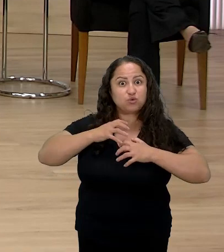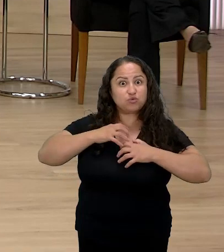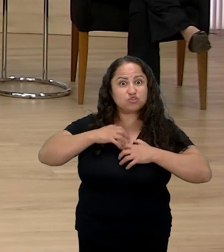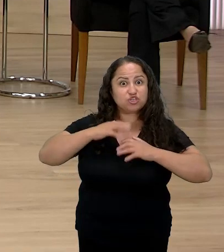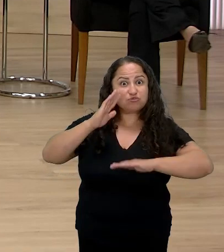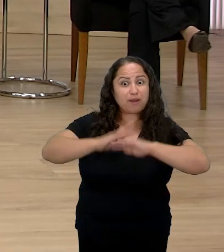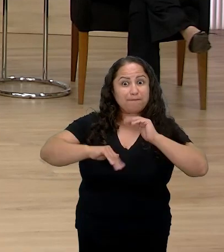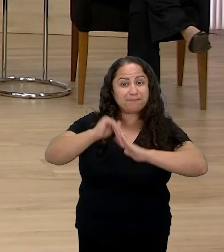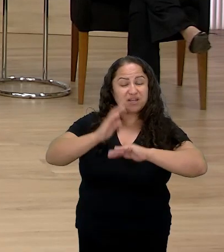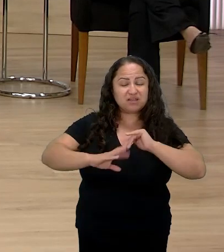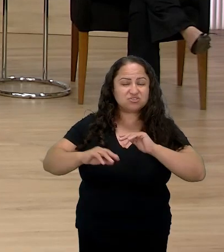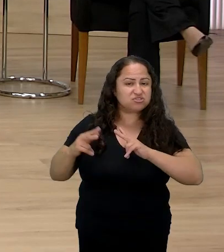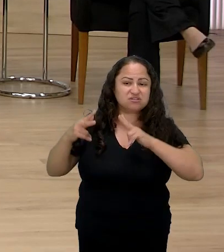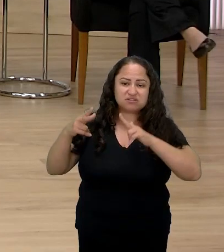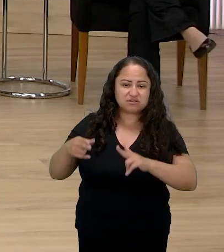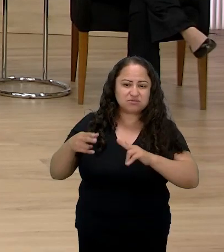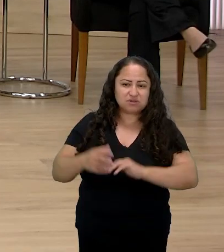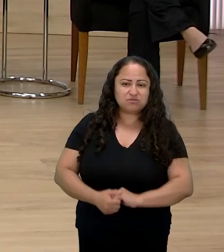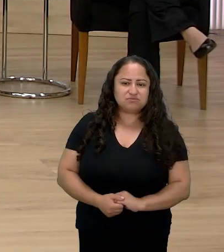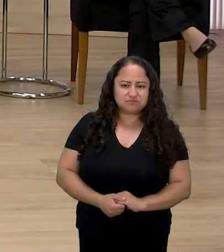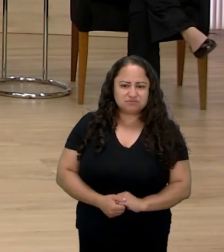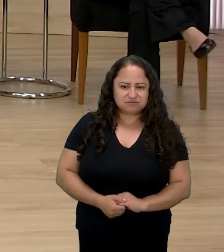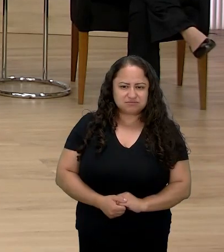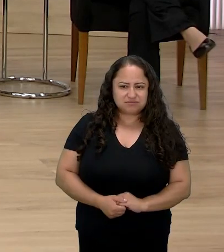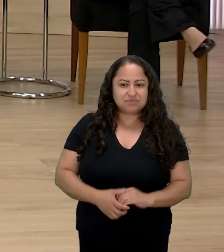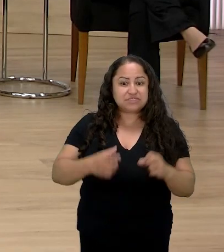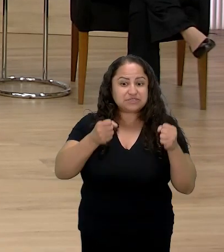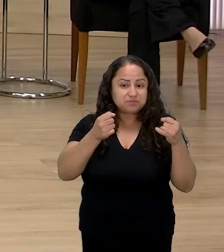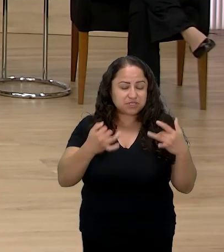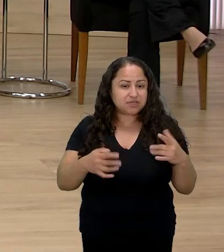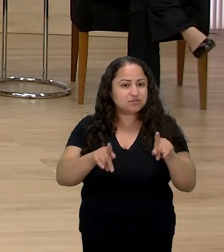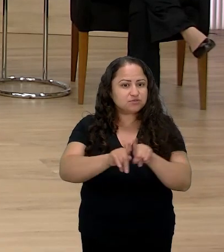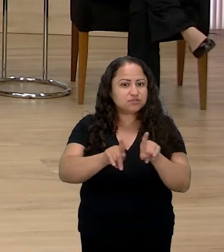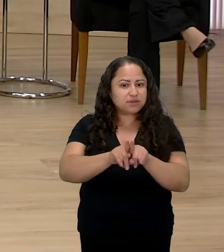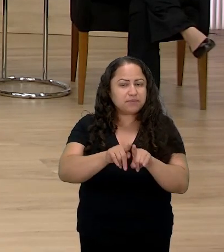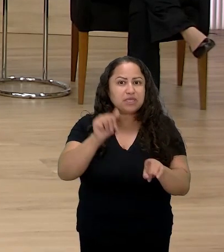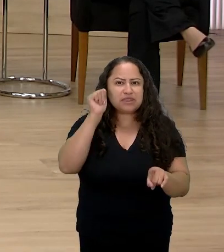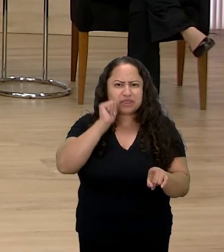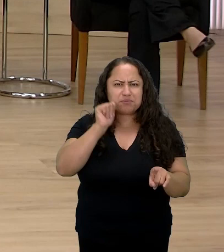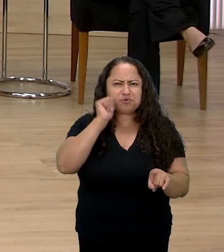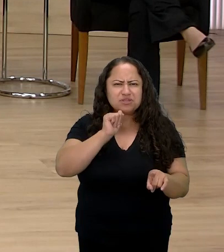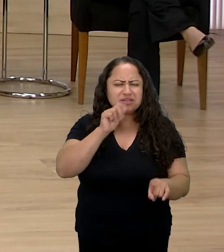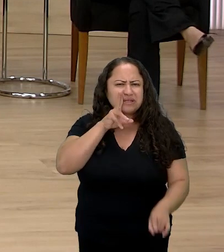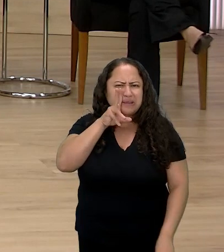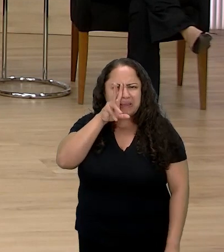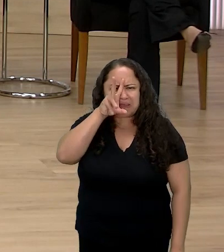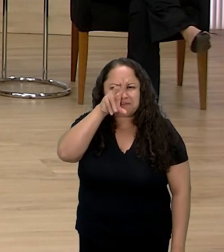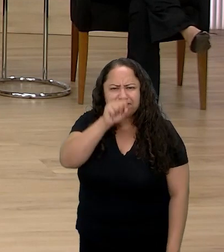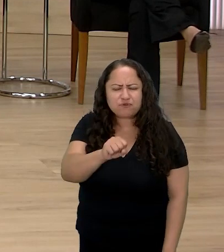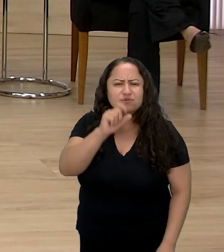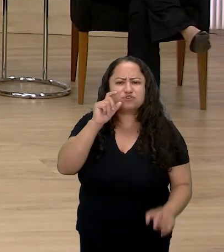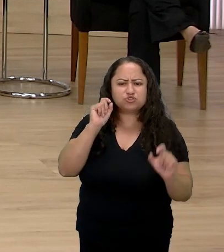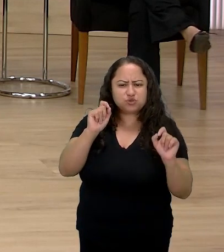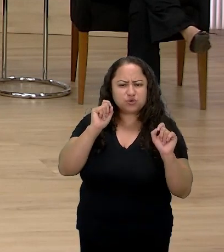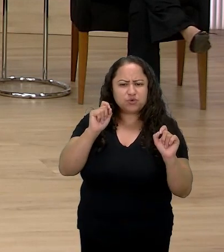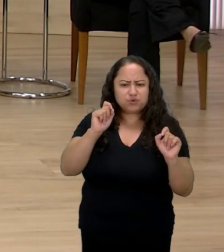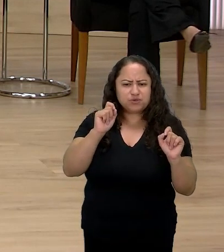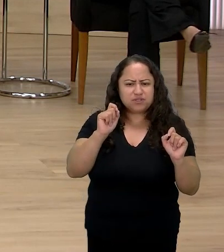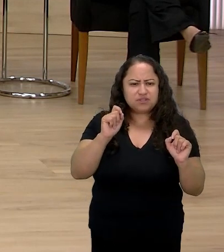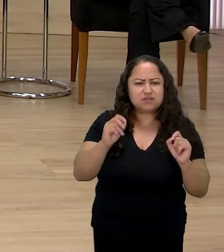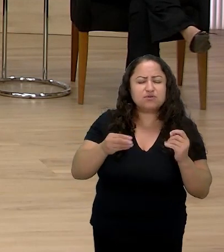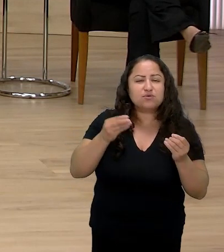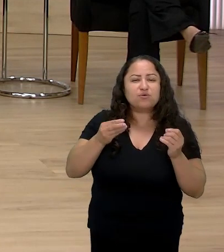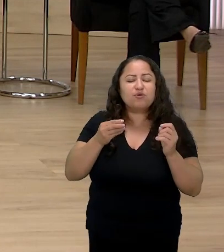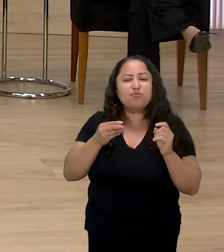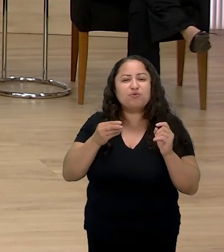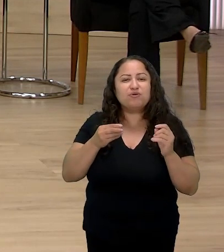falando da mulher também o que vem o que é muito forte é a questão da maternidade